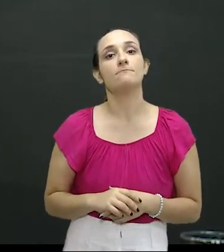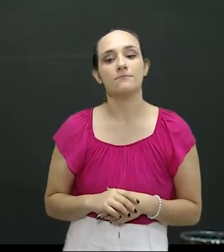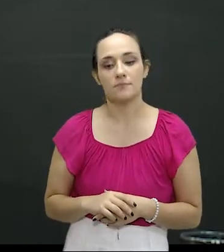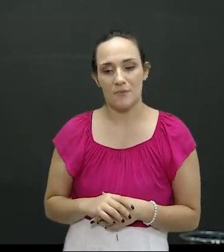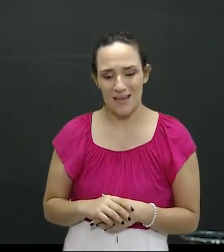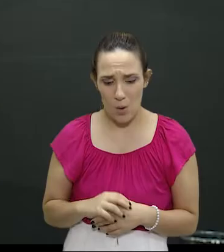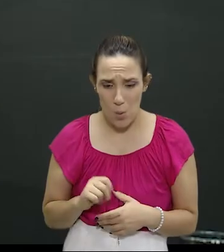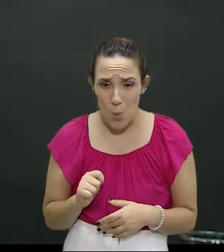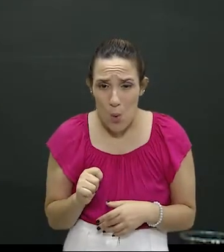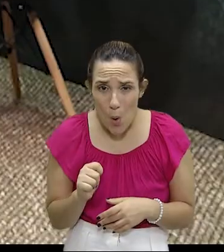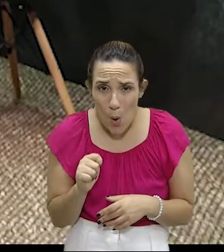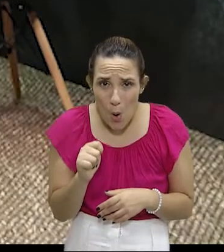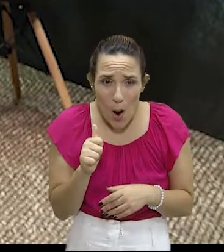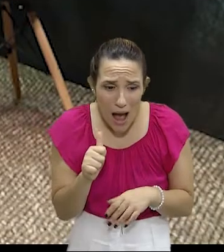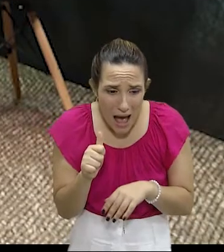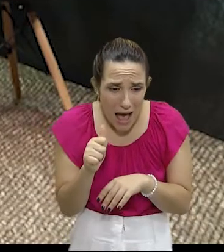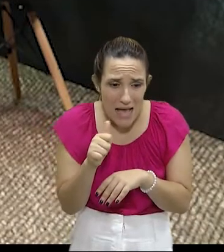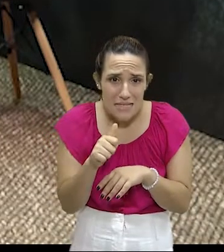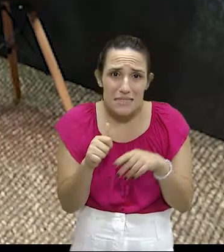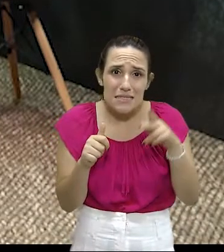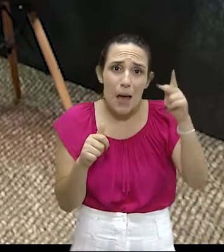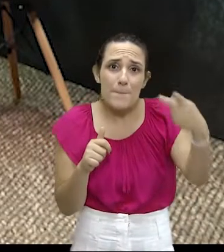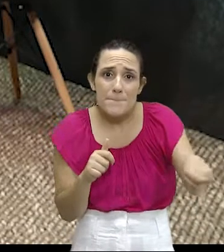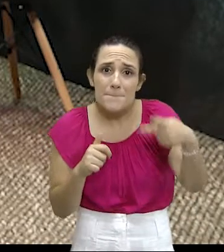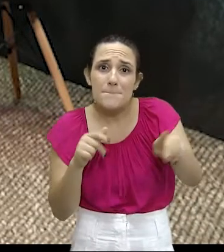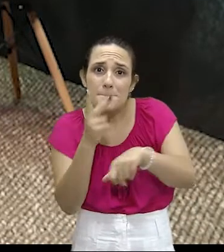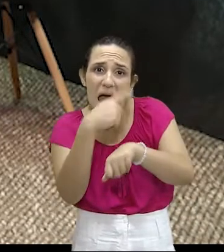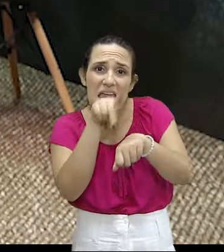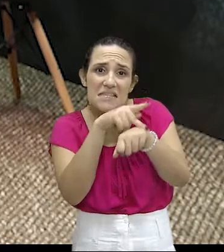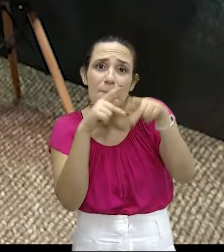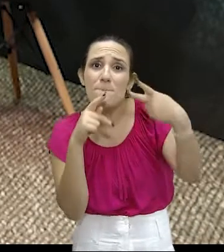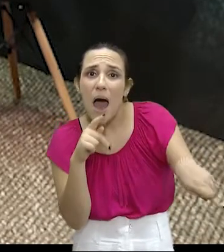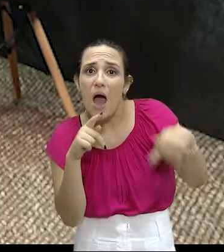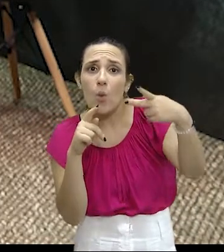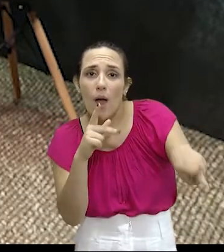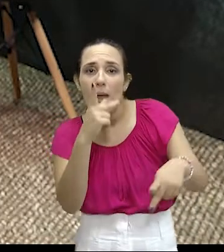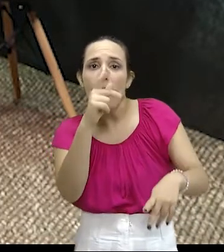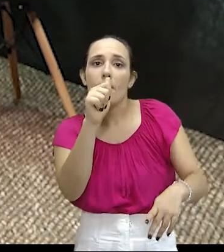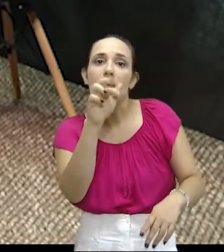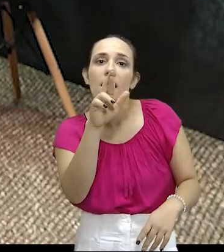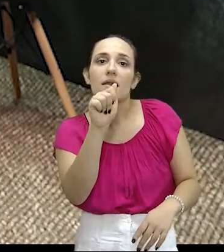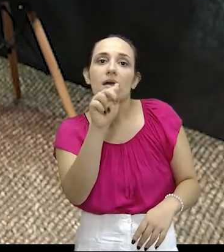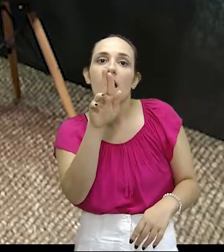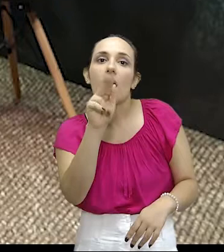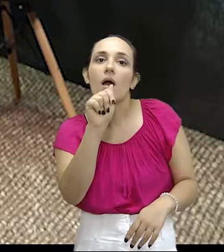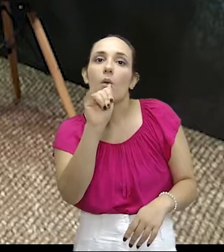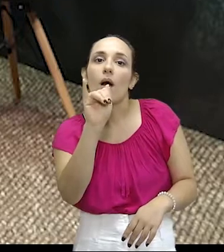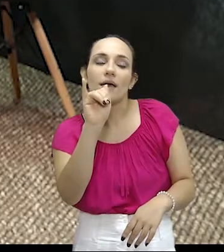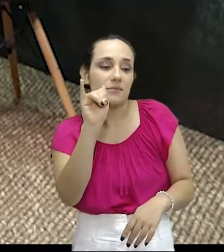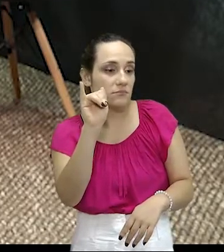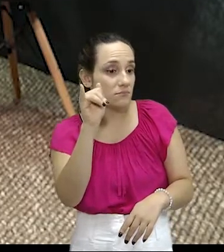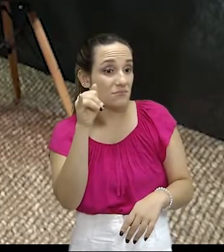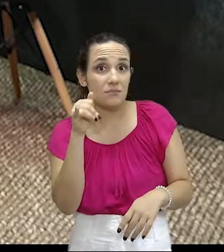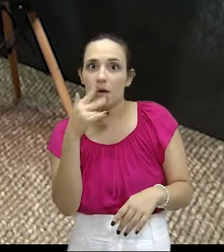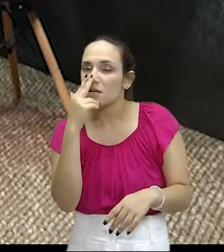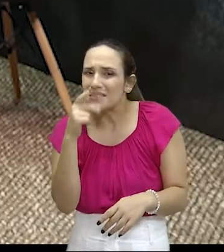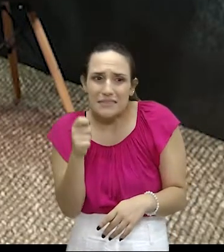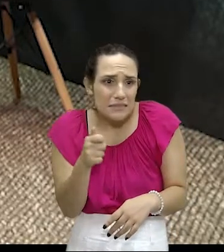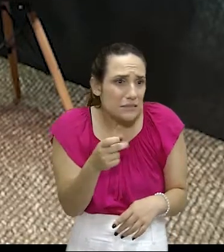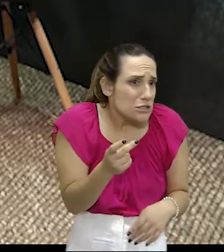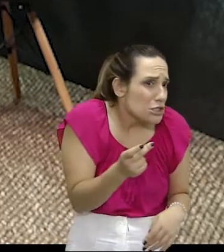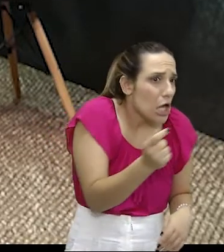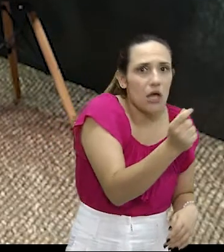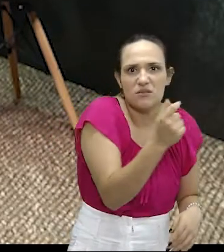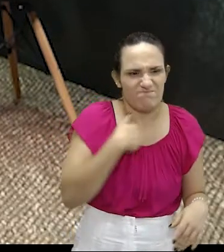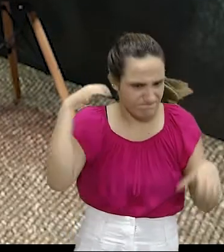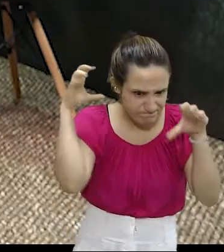quase chegando no Paraguai. Então, é um crime extremo e preocupante. É preocupante porque a facilidade desses carros, eles têm como moeda de